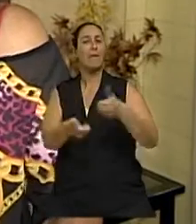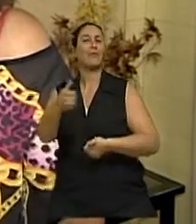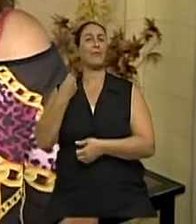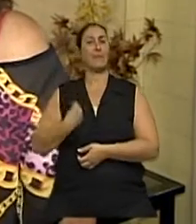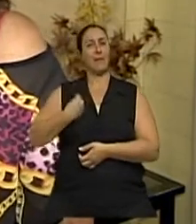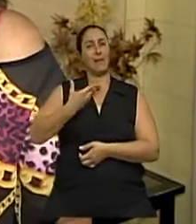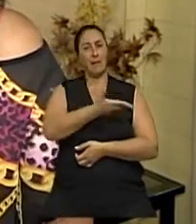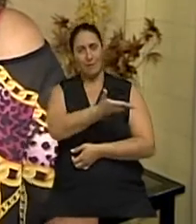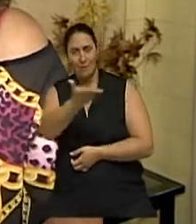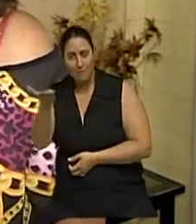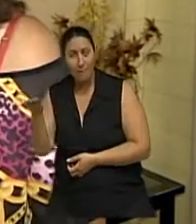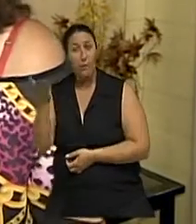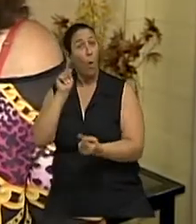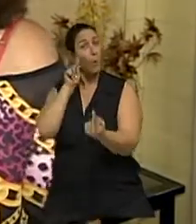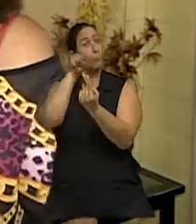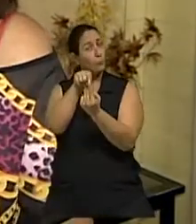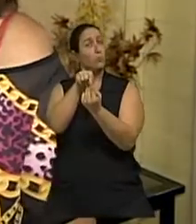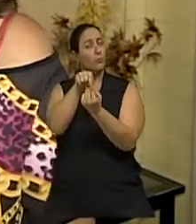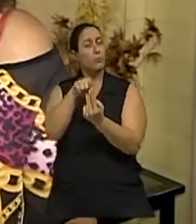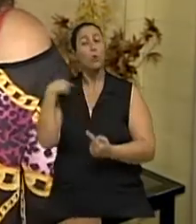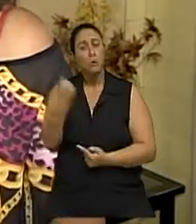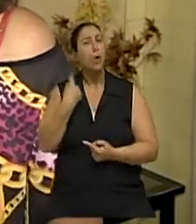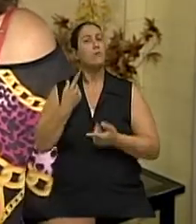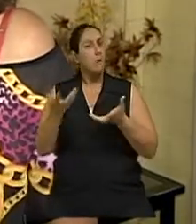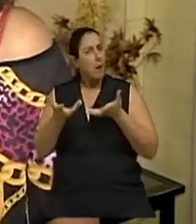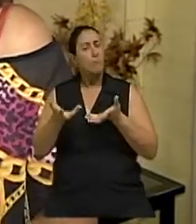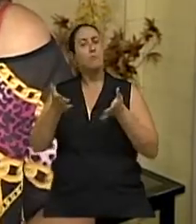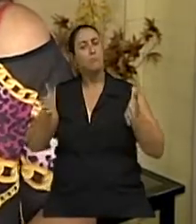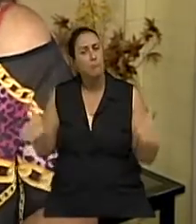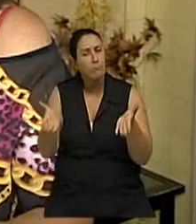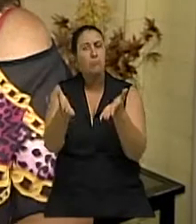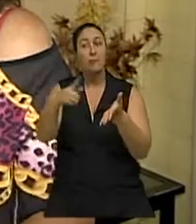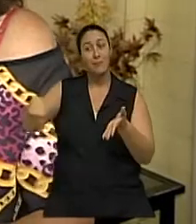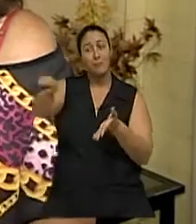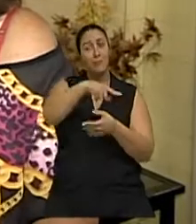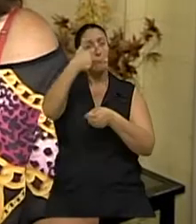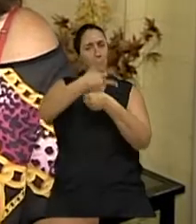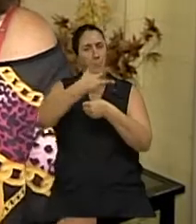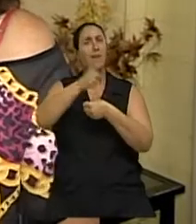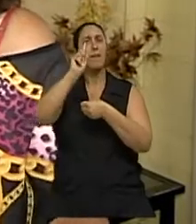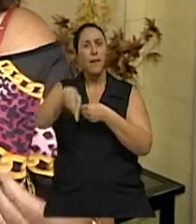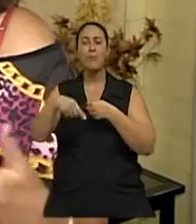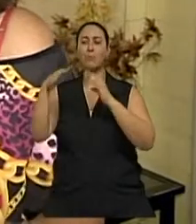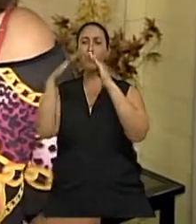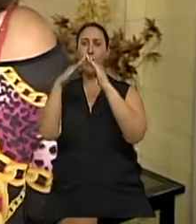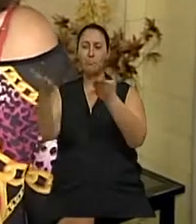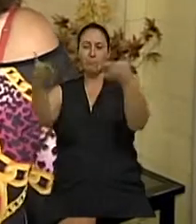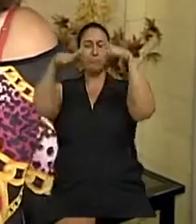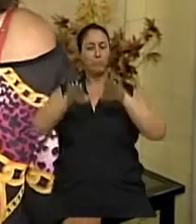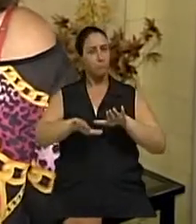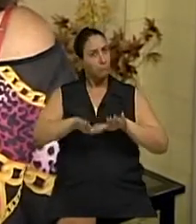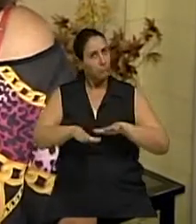É o objetivo, é a nossa missão, manter os idosos que estão moradores e aqueles que vêm